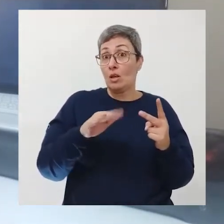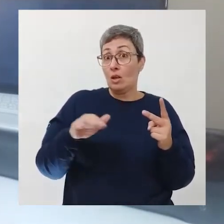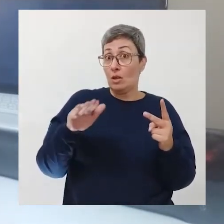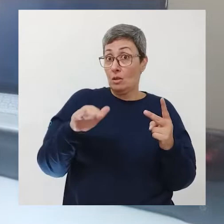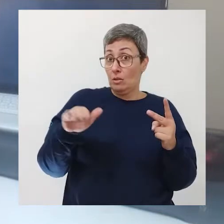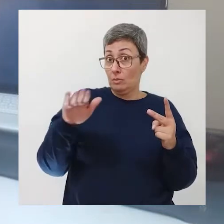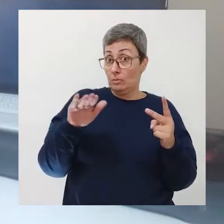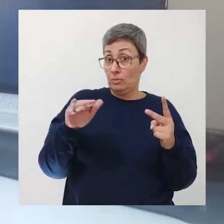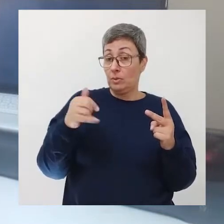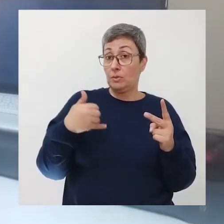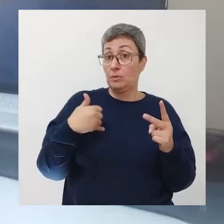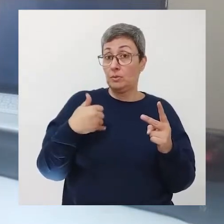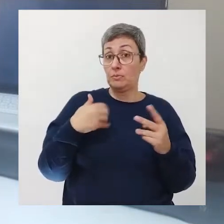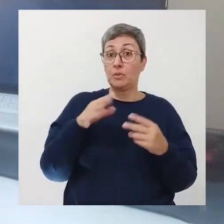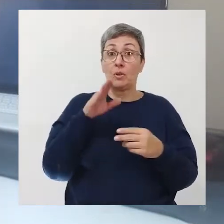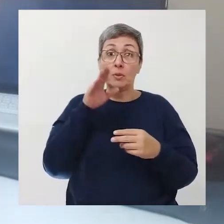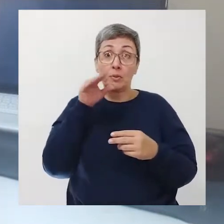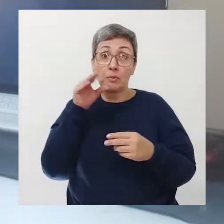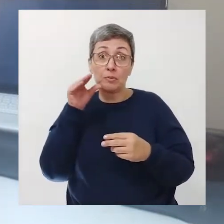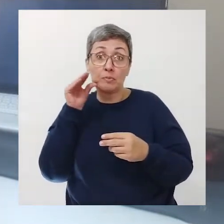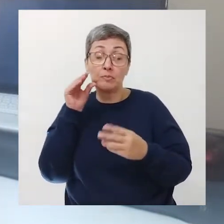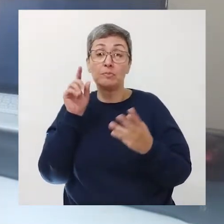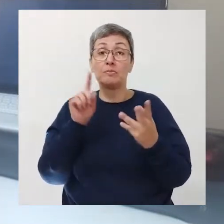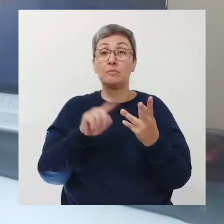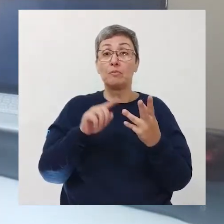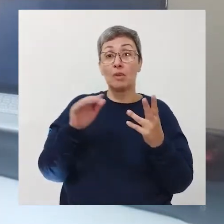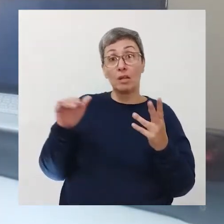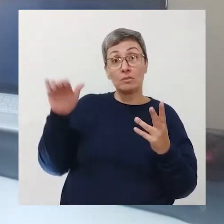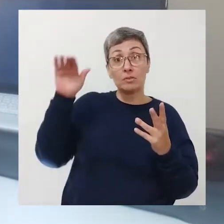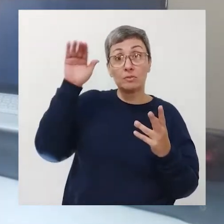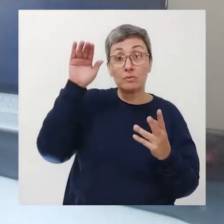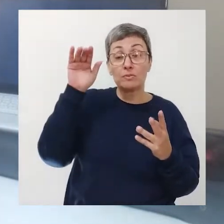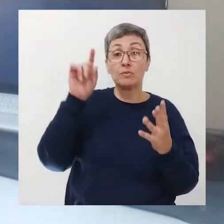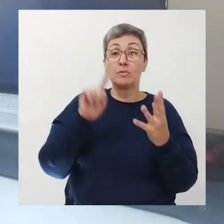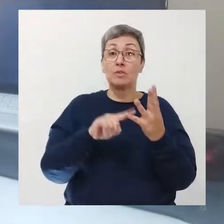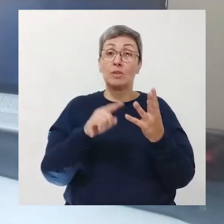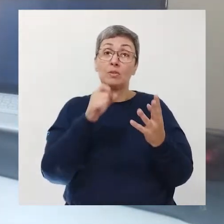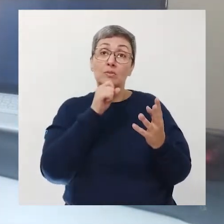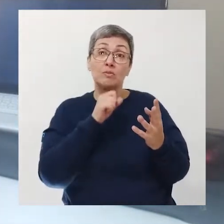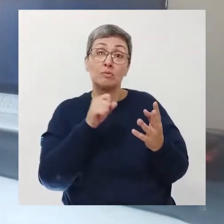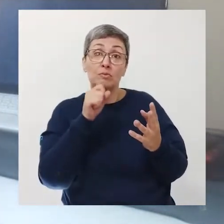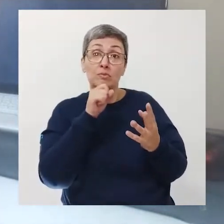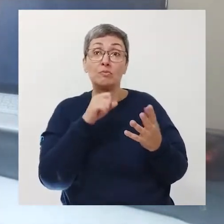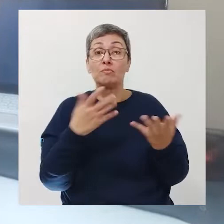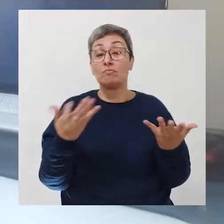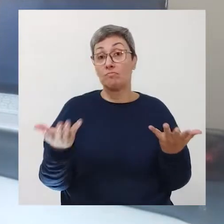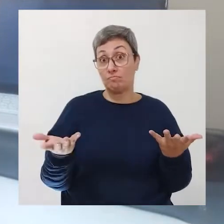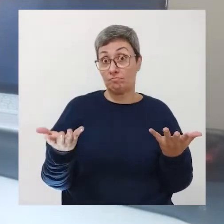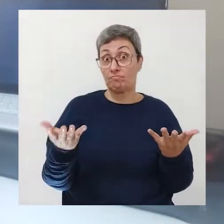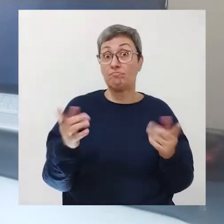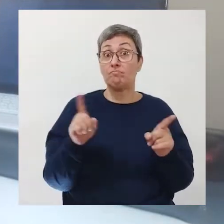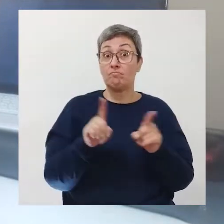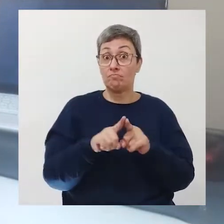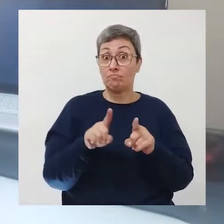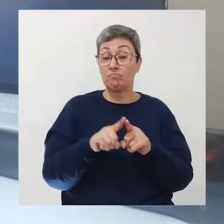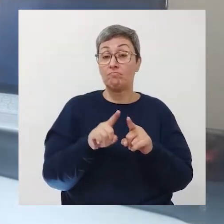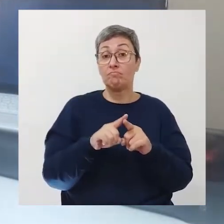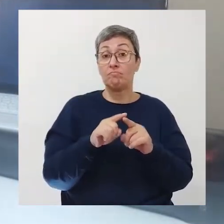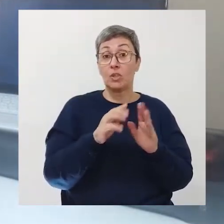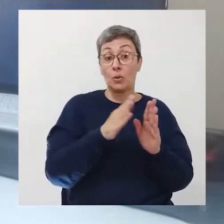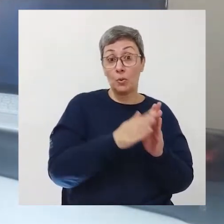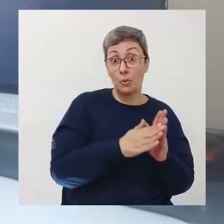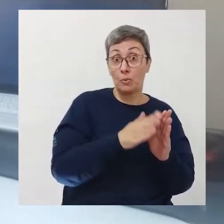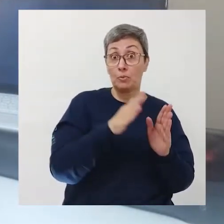a adolescência, a fase adulta, a velhice De uma